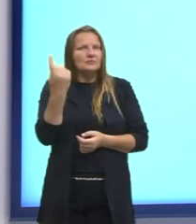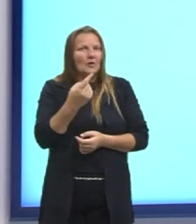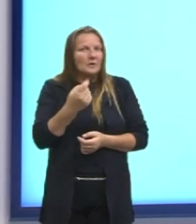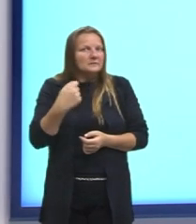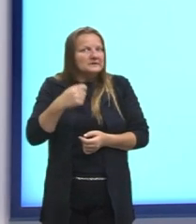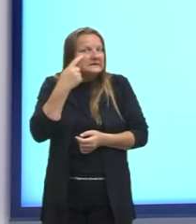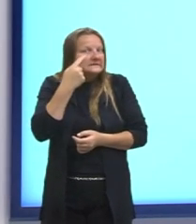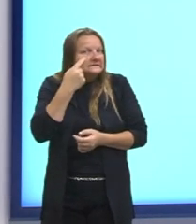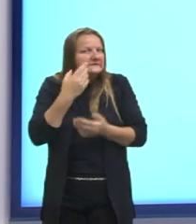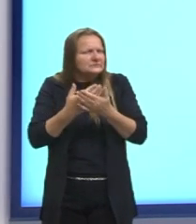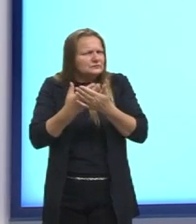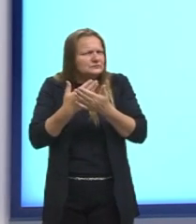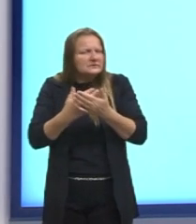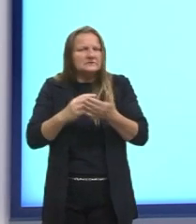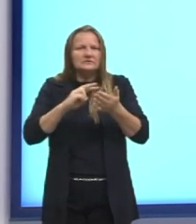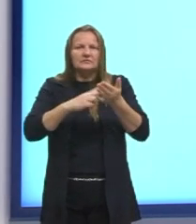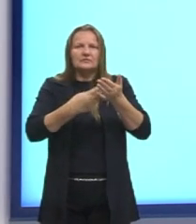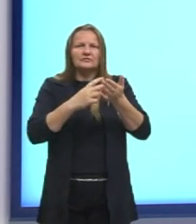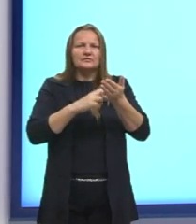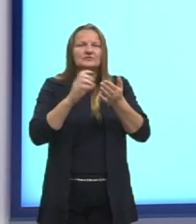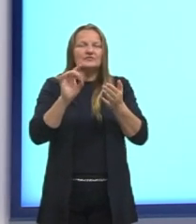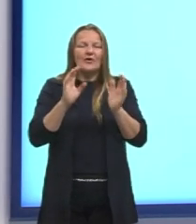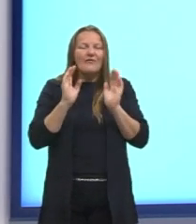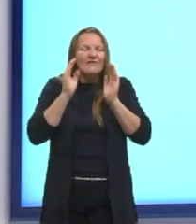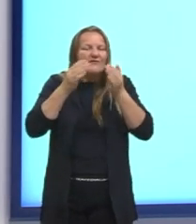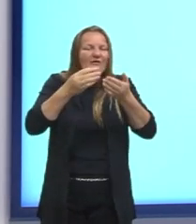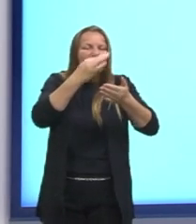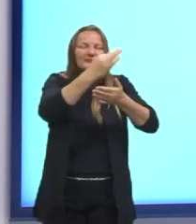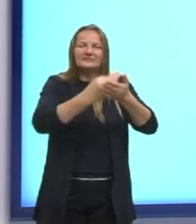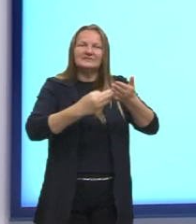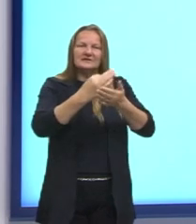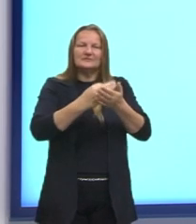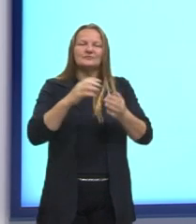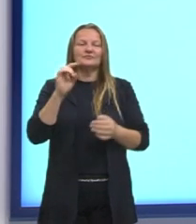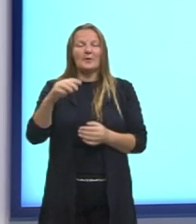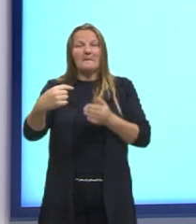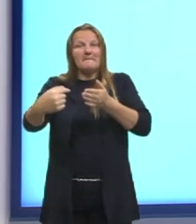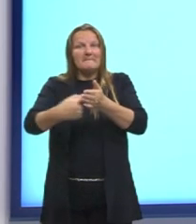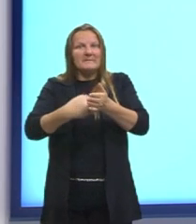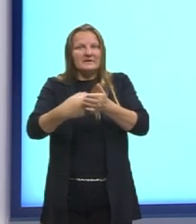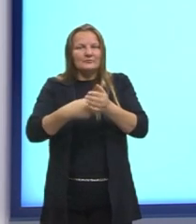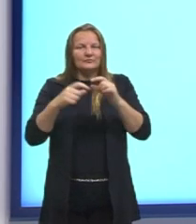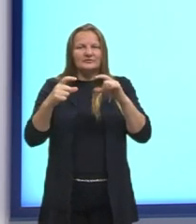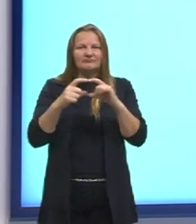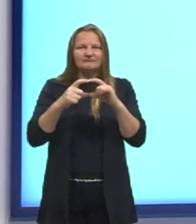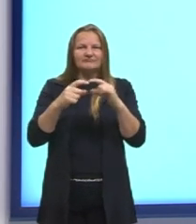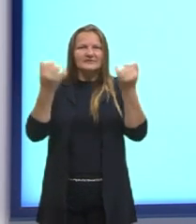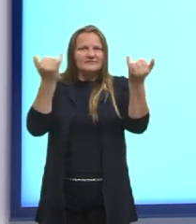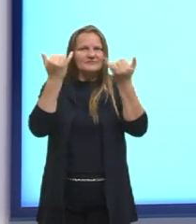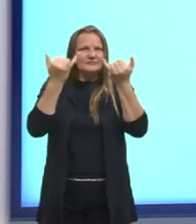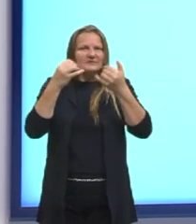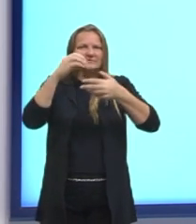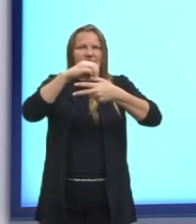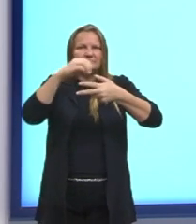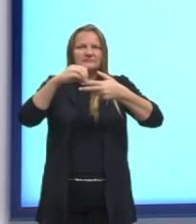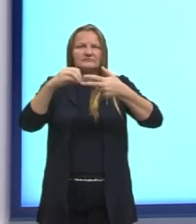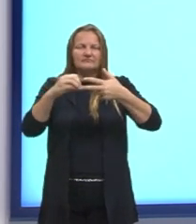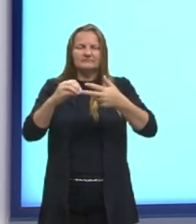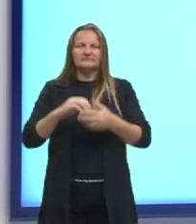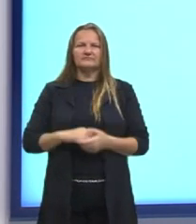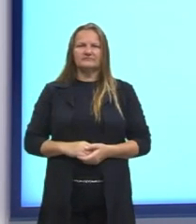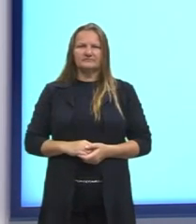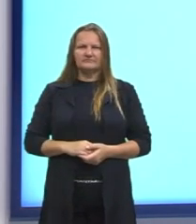fazer a sua tradução, não focada no texto, mas na questão da própria interpretação das questões que são